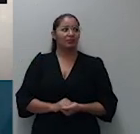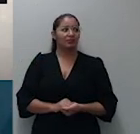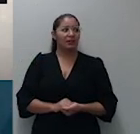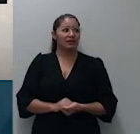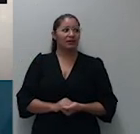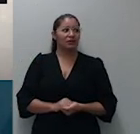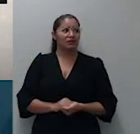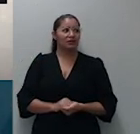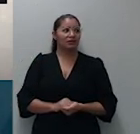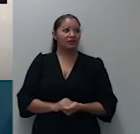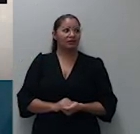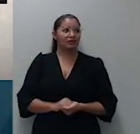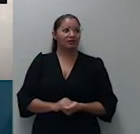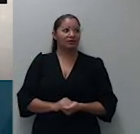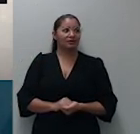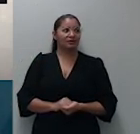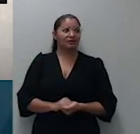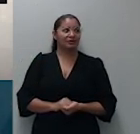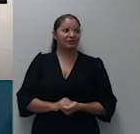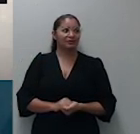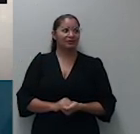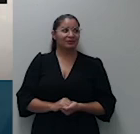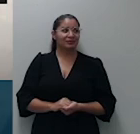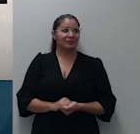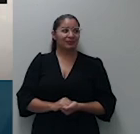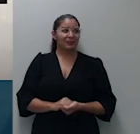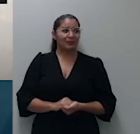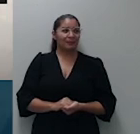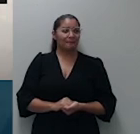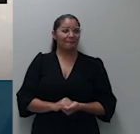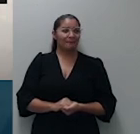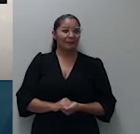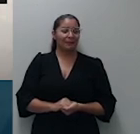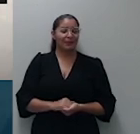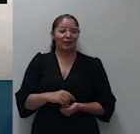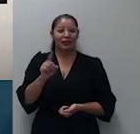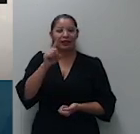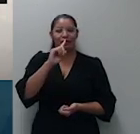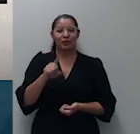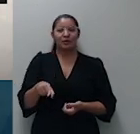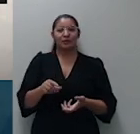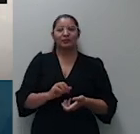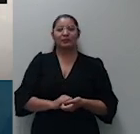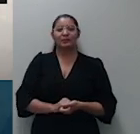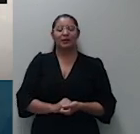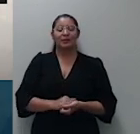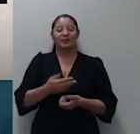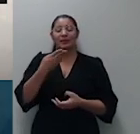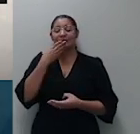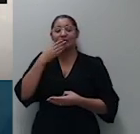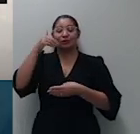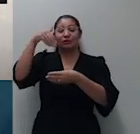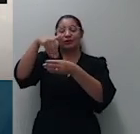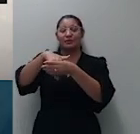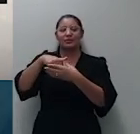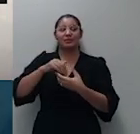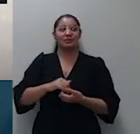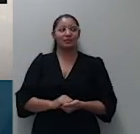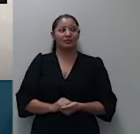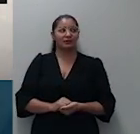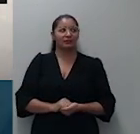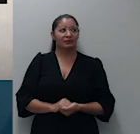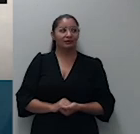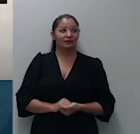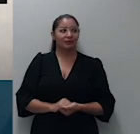após o voto do relator negando o provimento ao agravo interno pediu visto o ministro Raul Araújo aguarda os